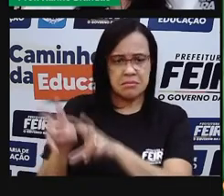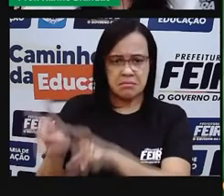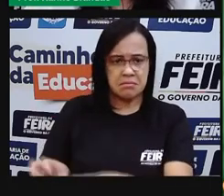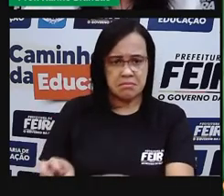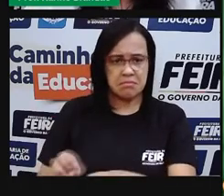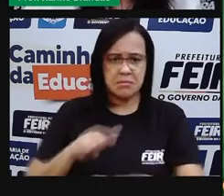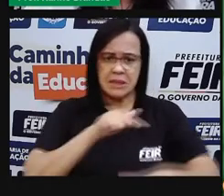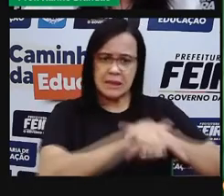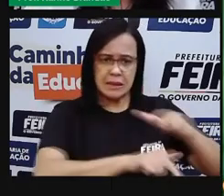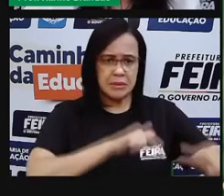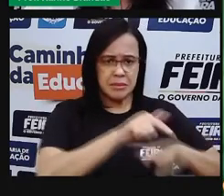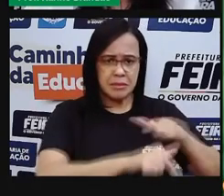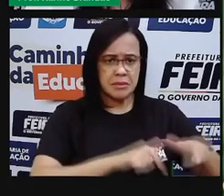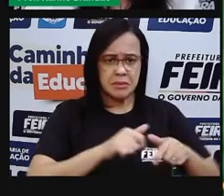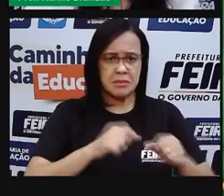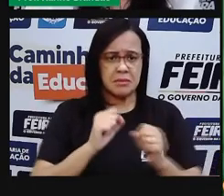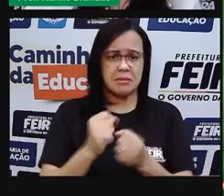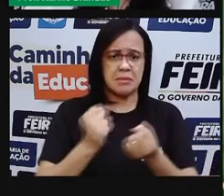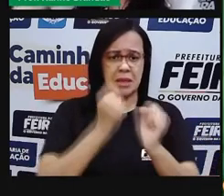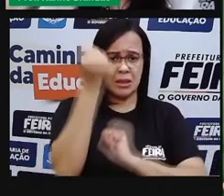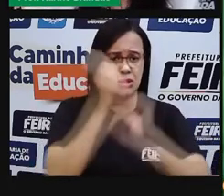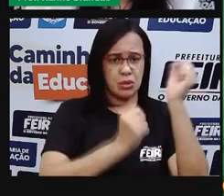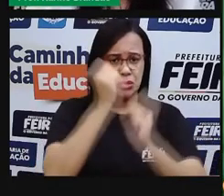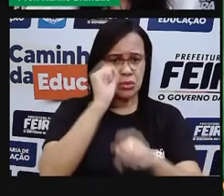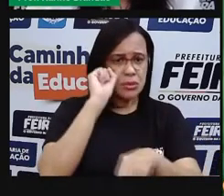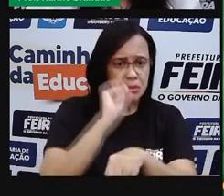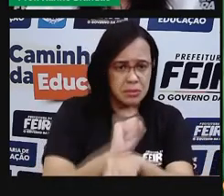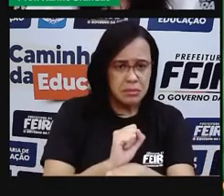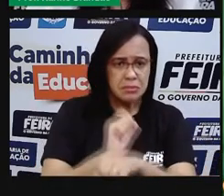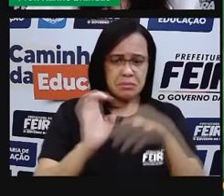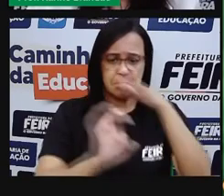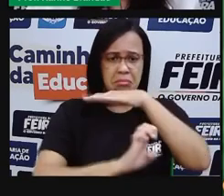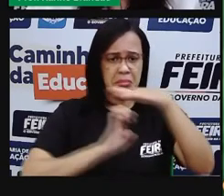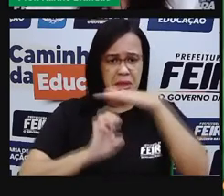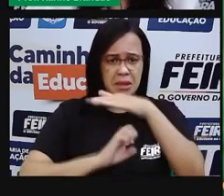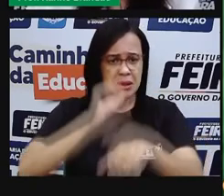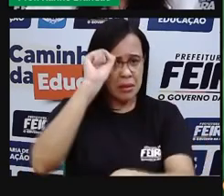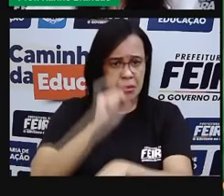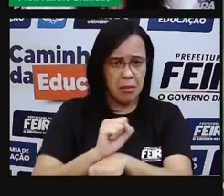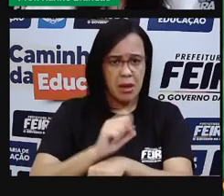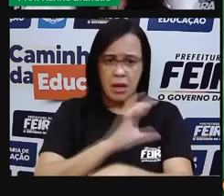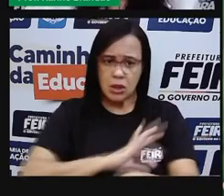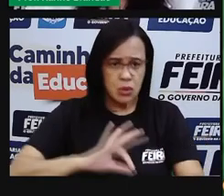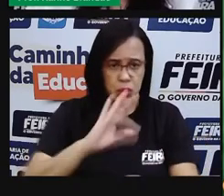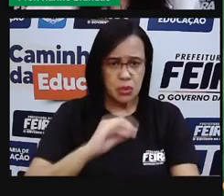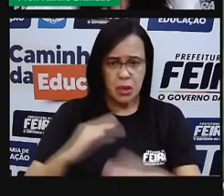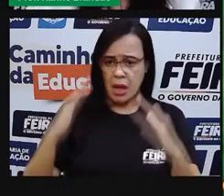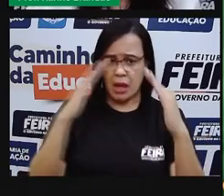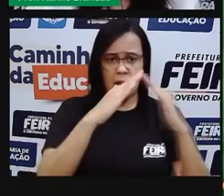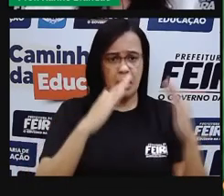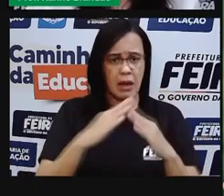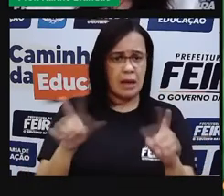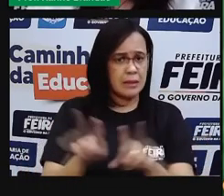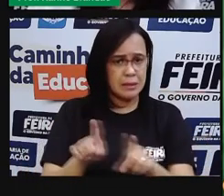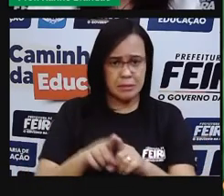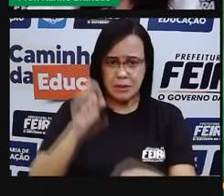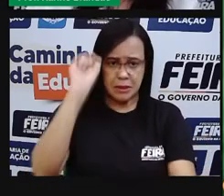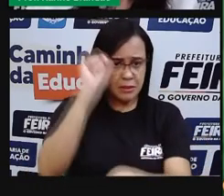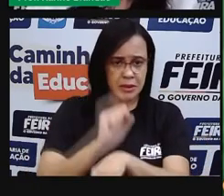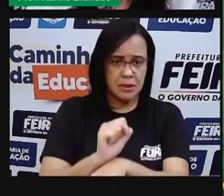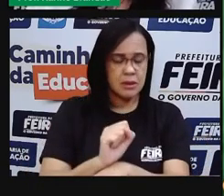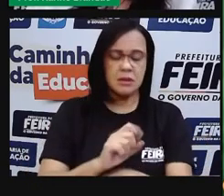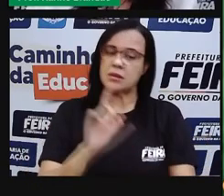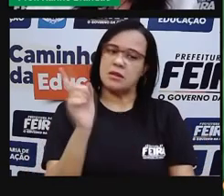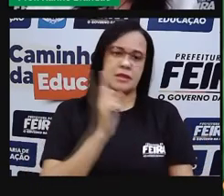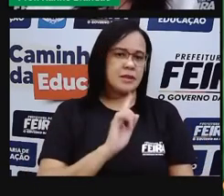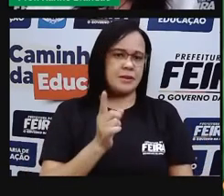as indústrias tem que parar de funcionar, a gente tem que parar de ter energia elétrica vinda das hidrelétricas? Não, a Pró